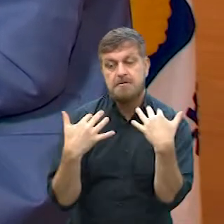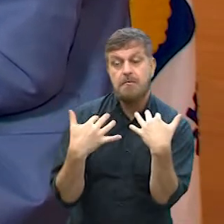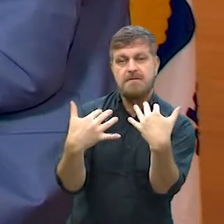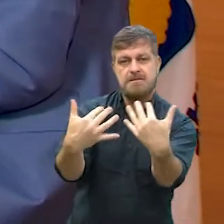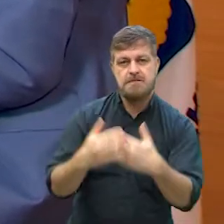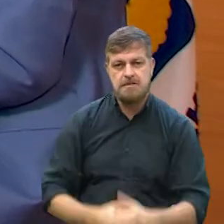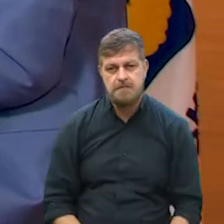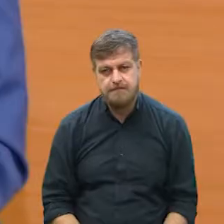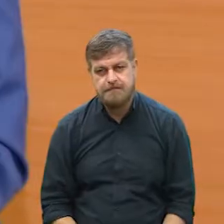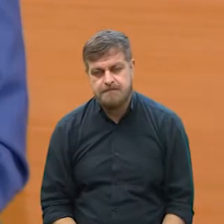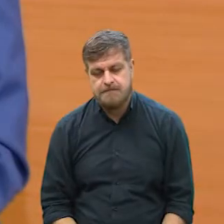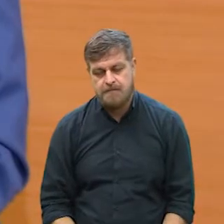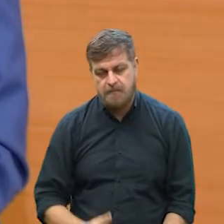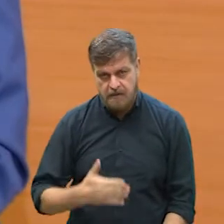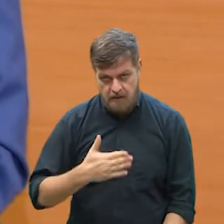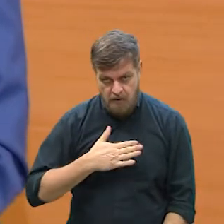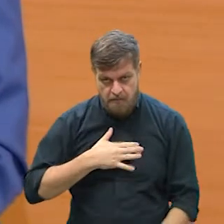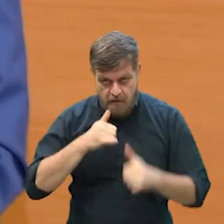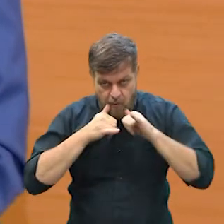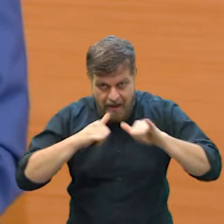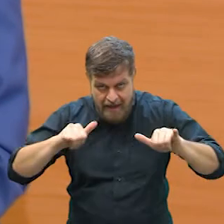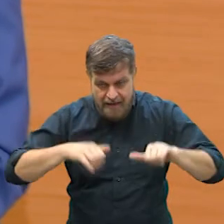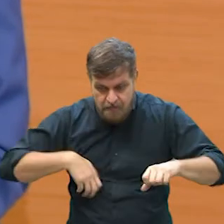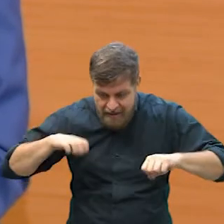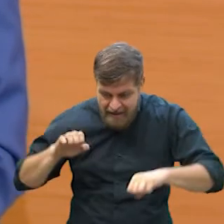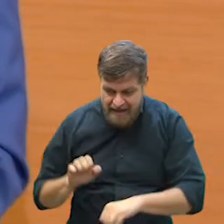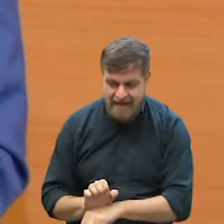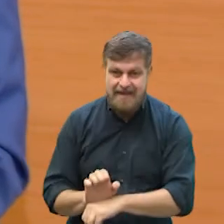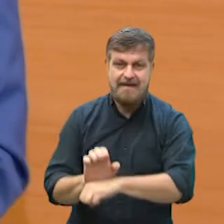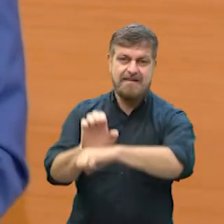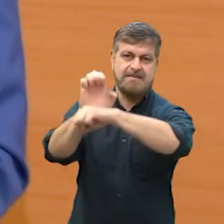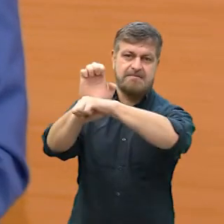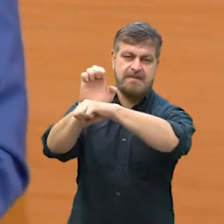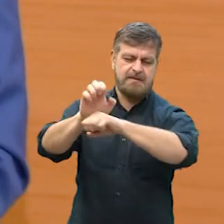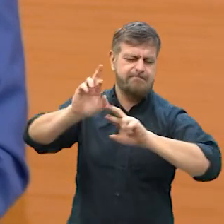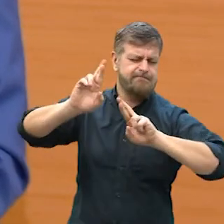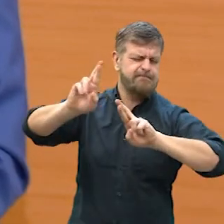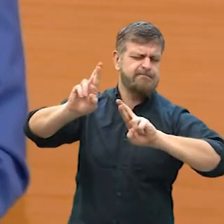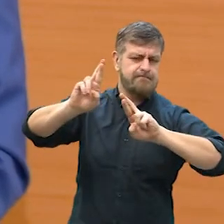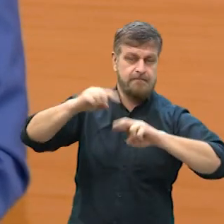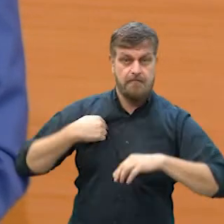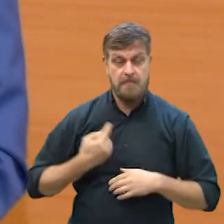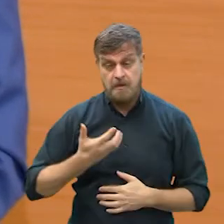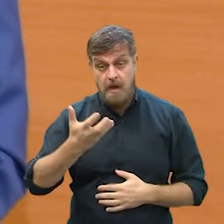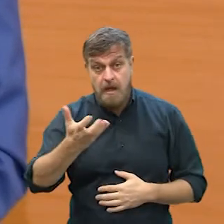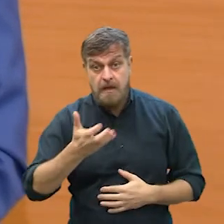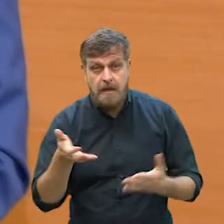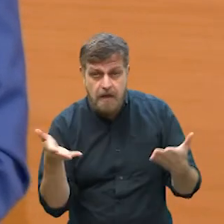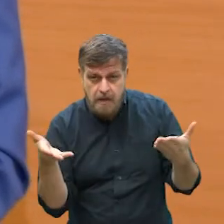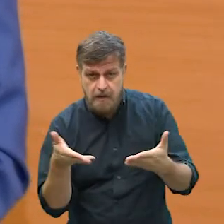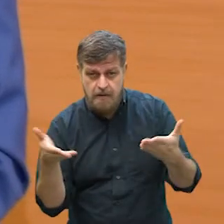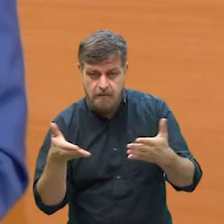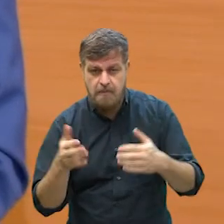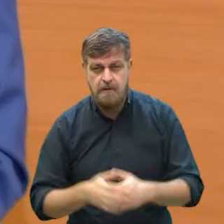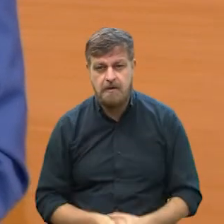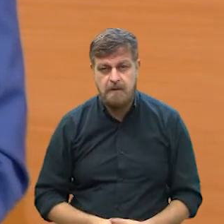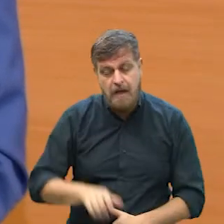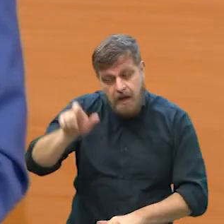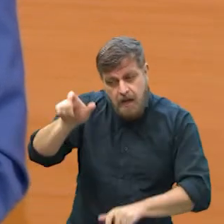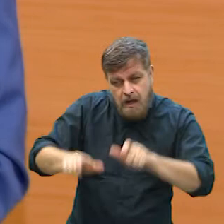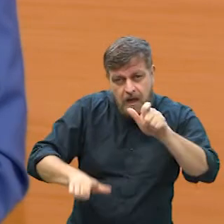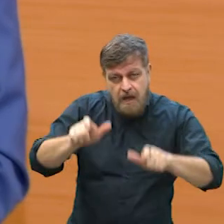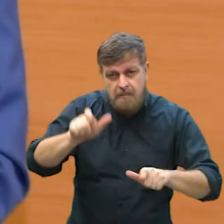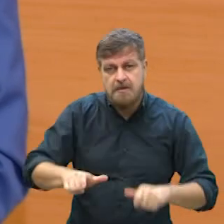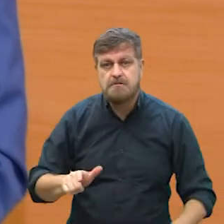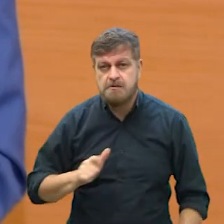assistindo a gente. Claro, um recado é, acho que é esperança, né? A palavra, o que a gente quer no momento é esperança, e